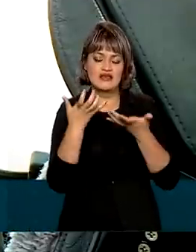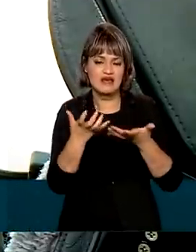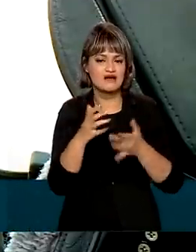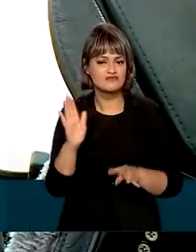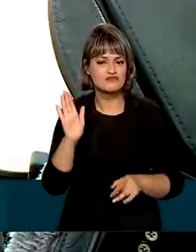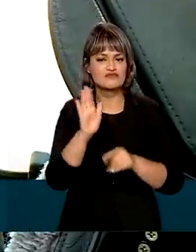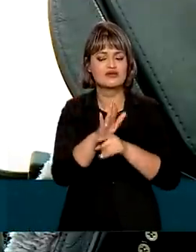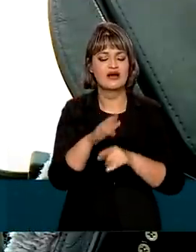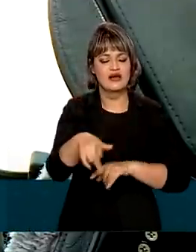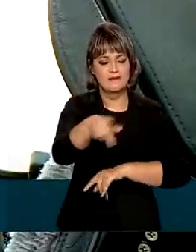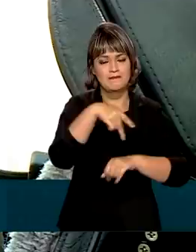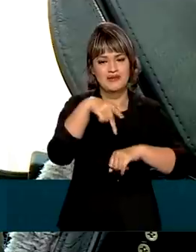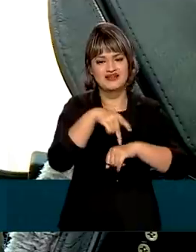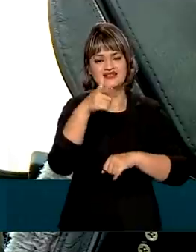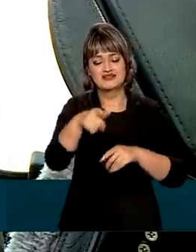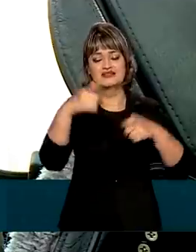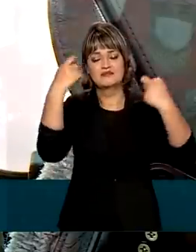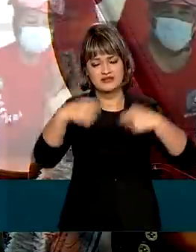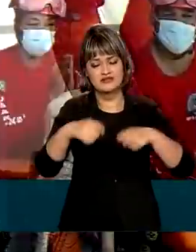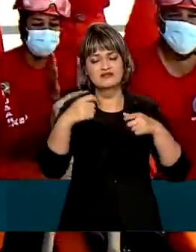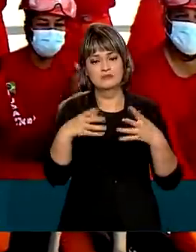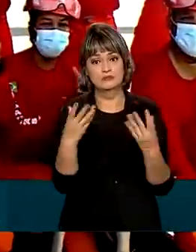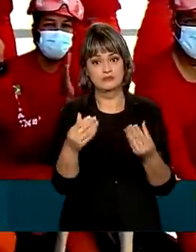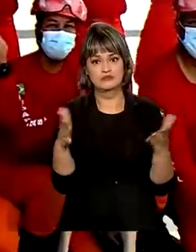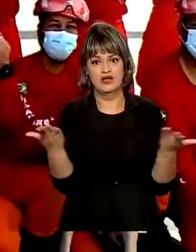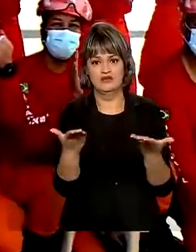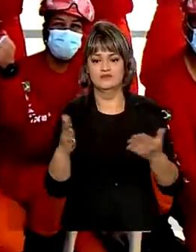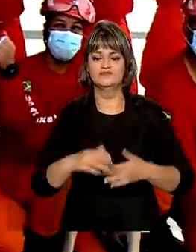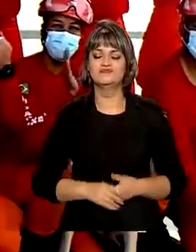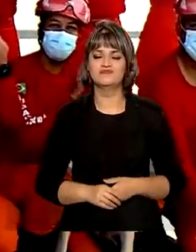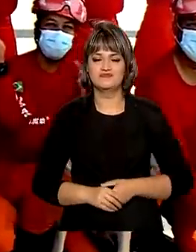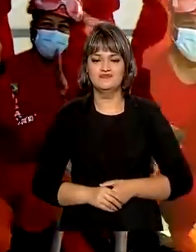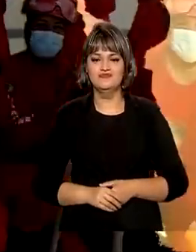um país que está precisando bastante nesse momento.